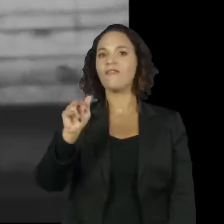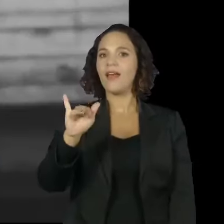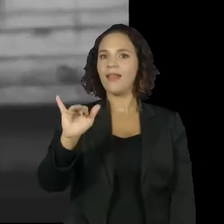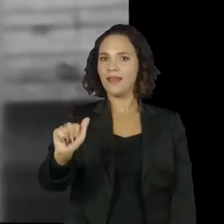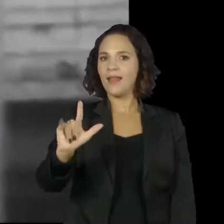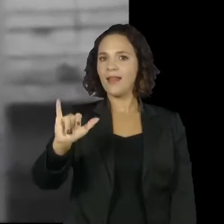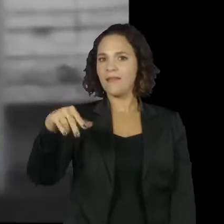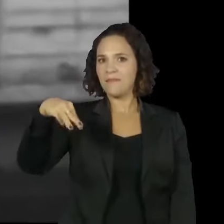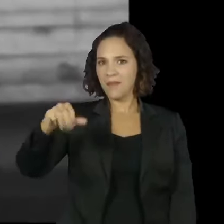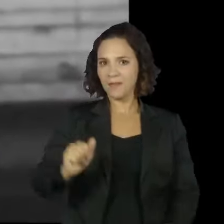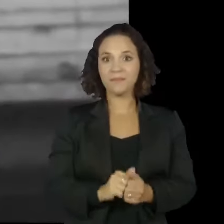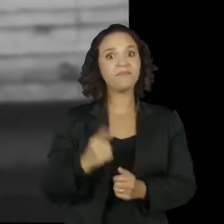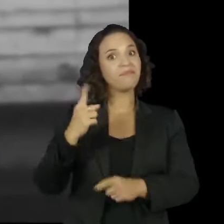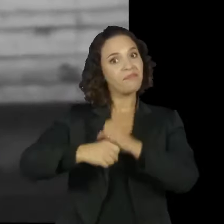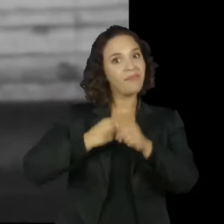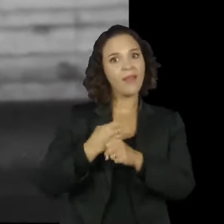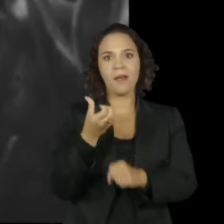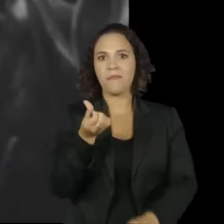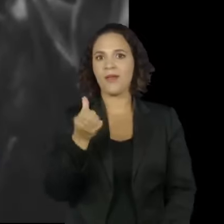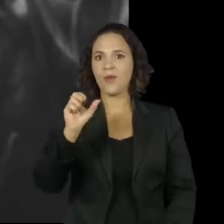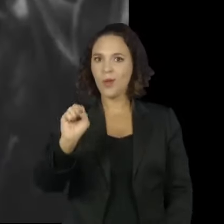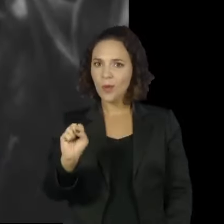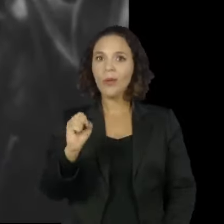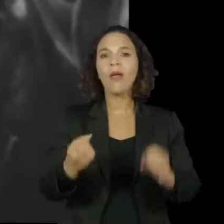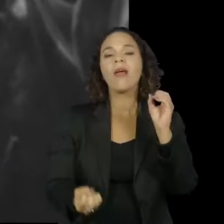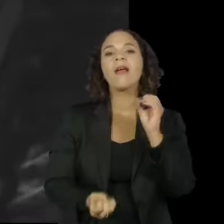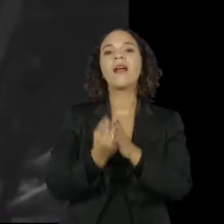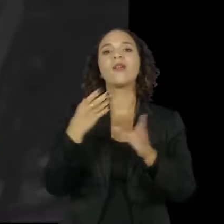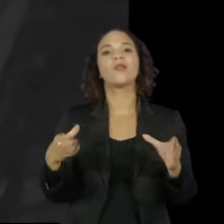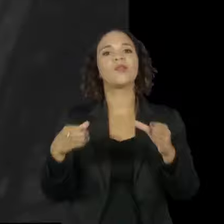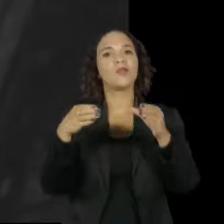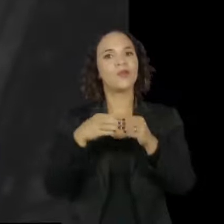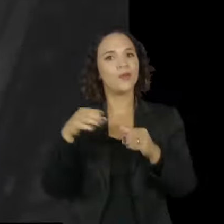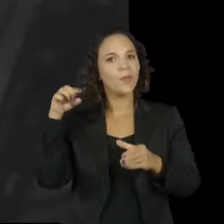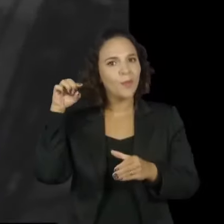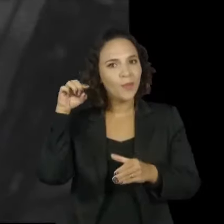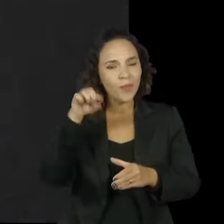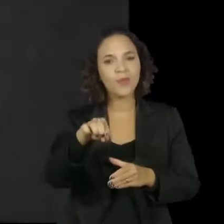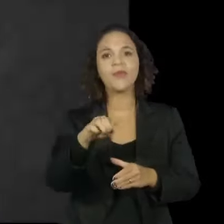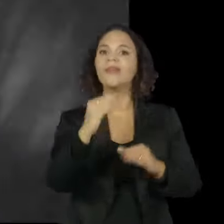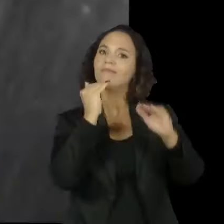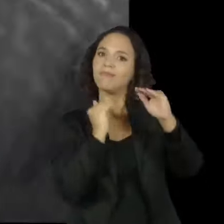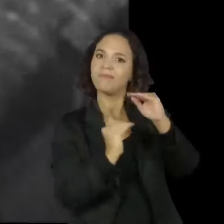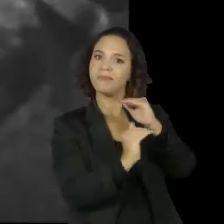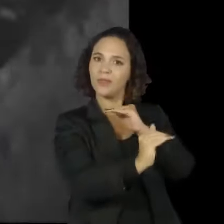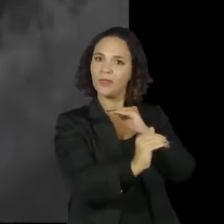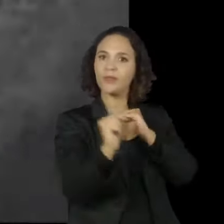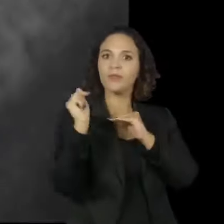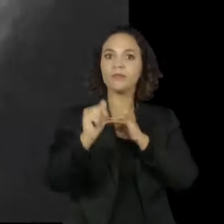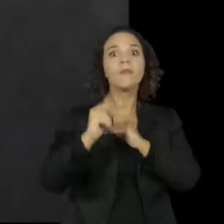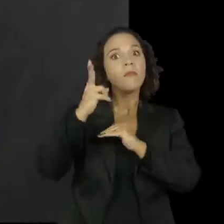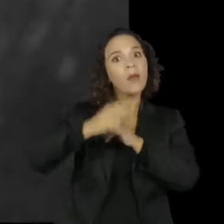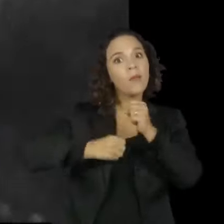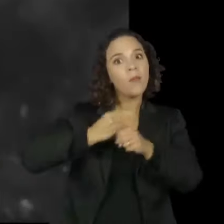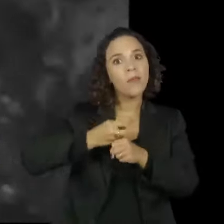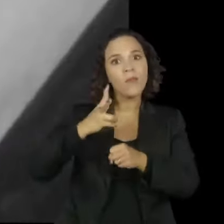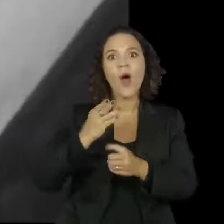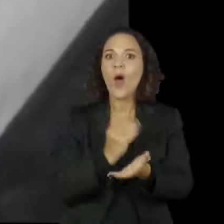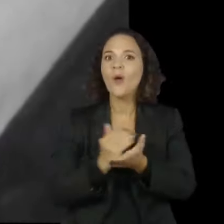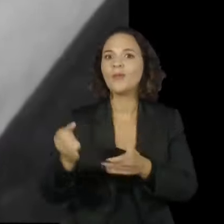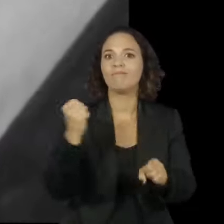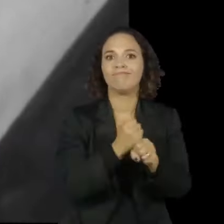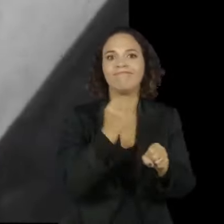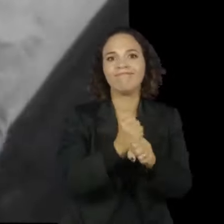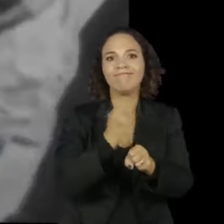Em 1968, foi criada a Companhia do Metropolitano de São Paulo, o metrô. E no mesmo ano, começaram as